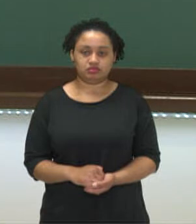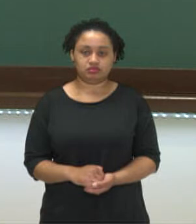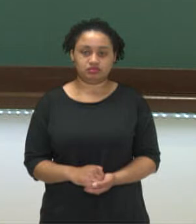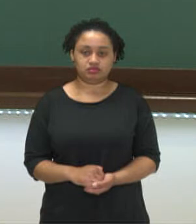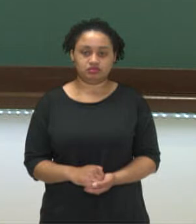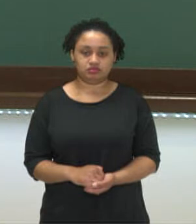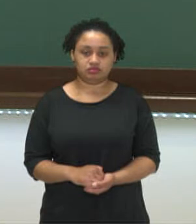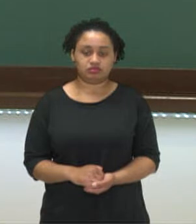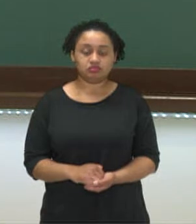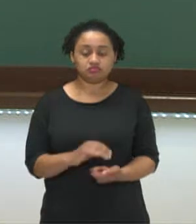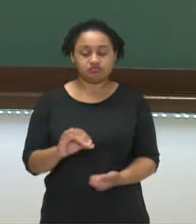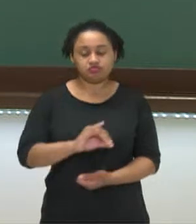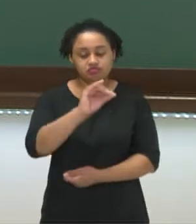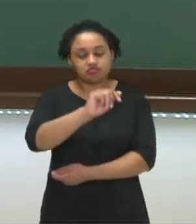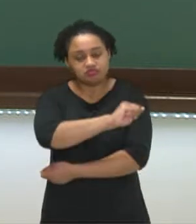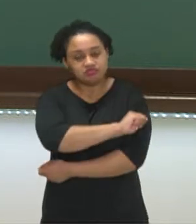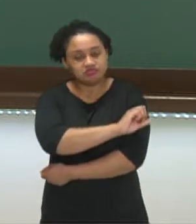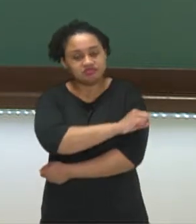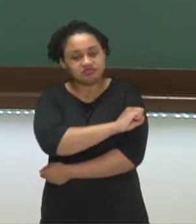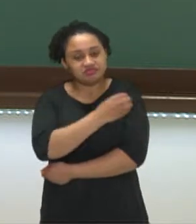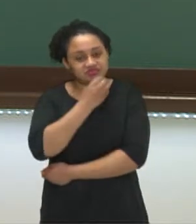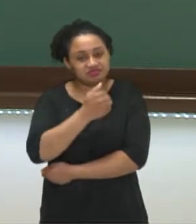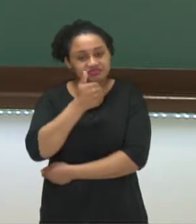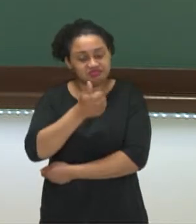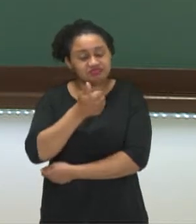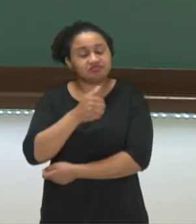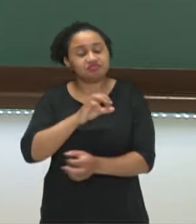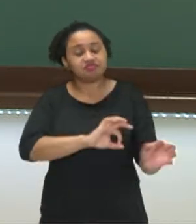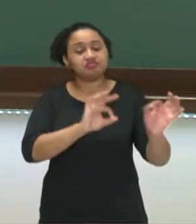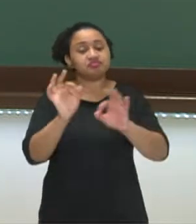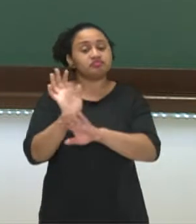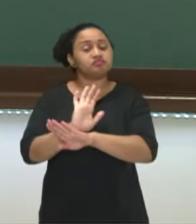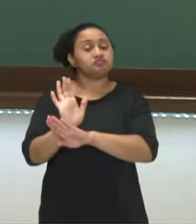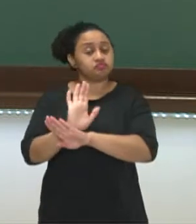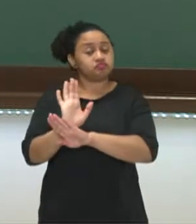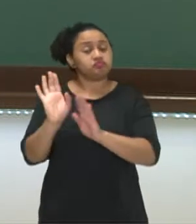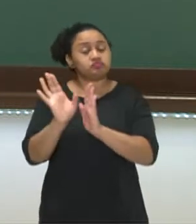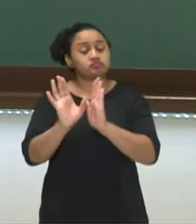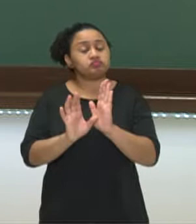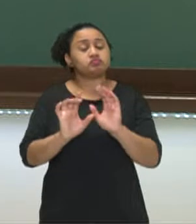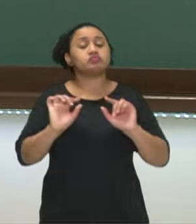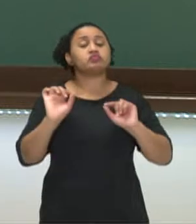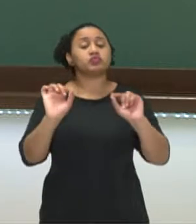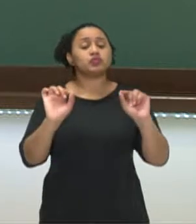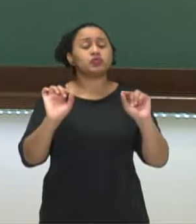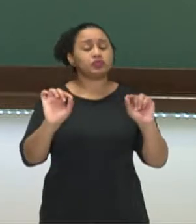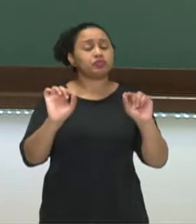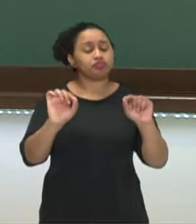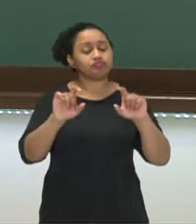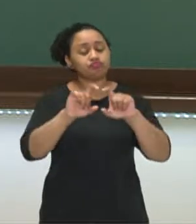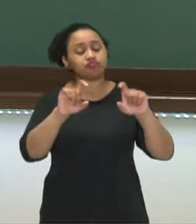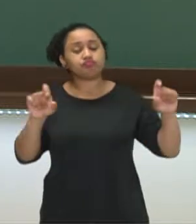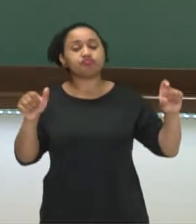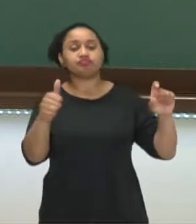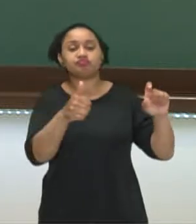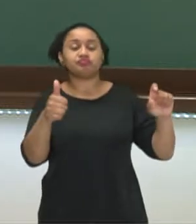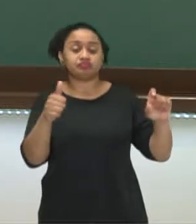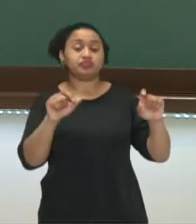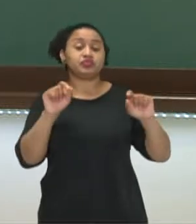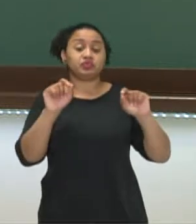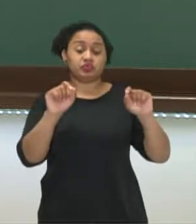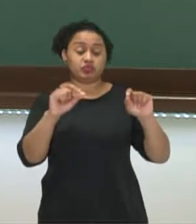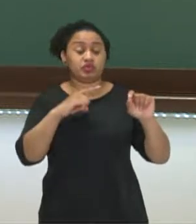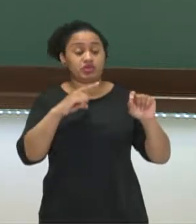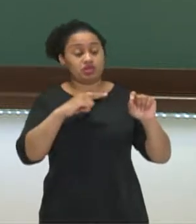Olá estudante do oitavo ano, tudo bem? Neste vídeo você vai ver um pouquinho sobre equação do primeiro grau